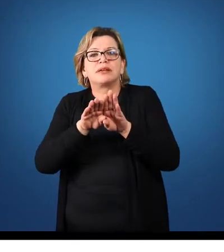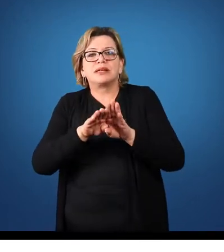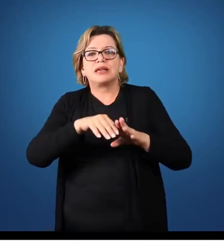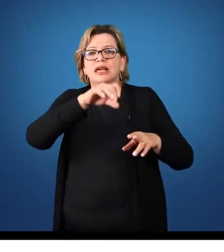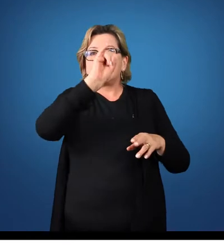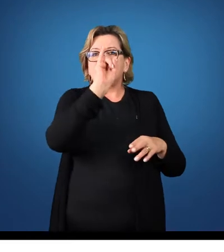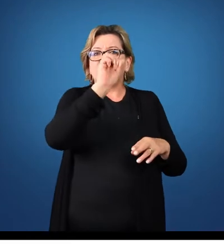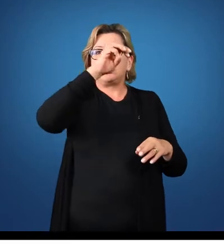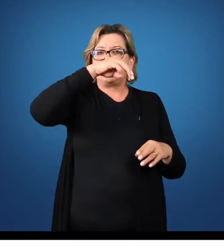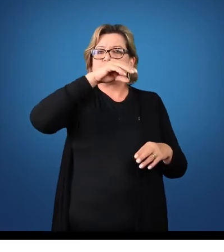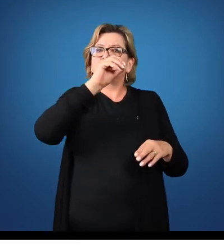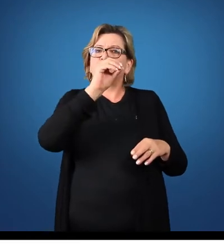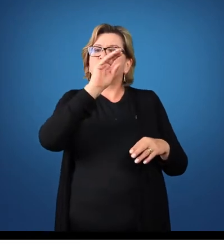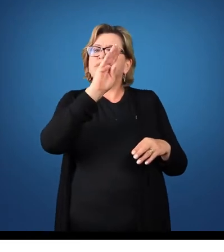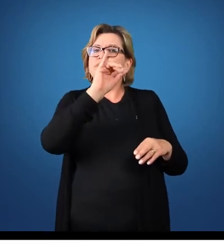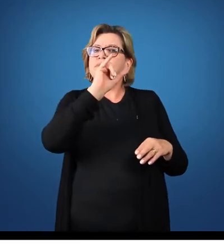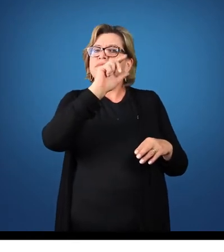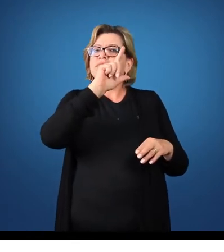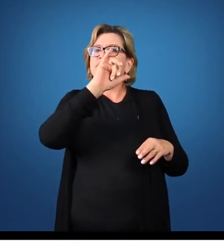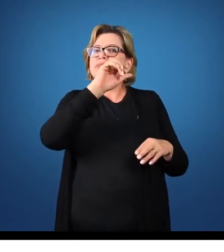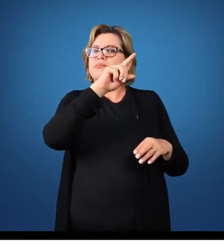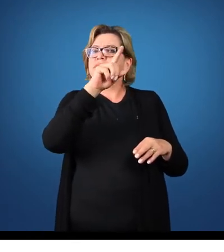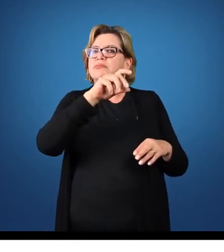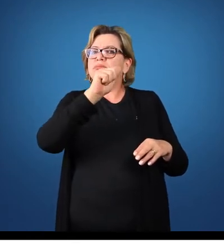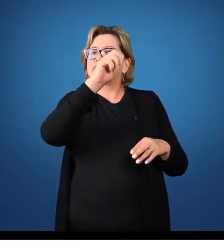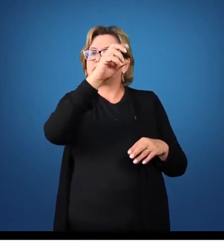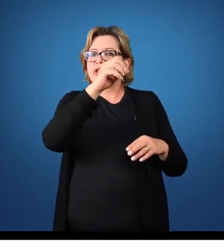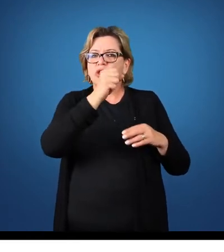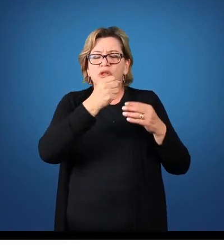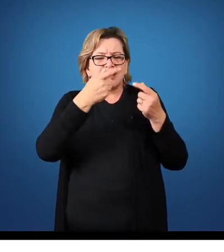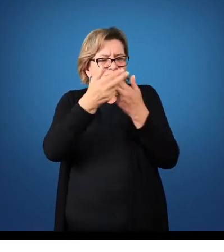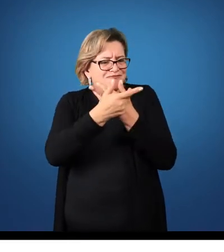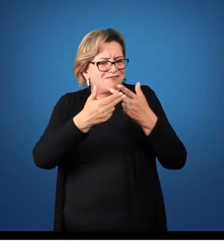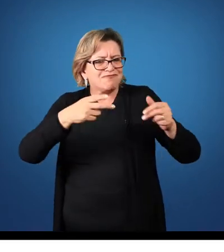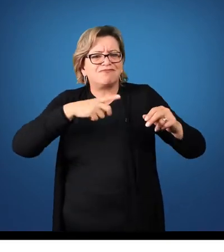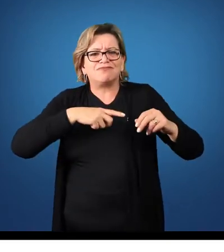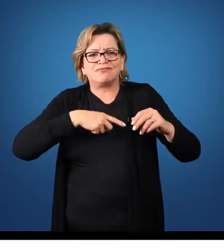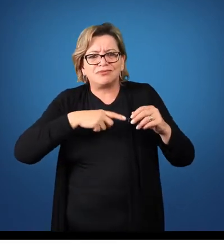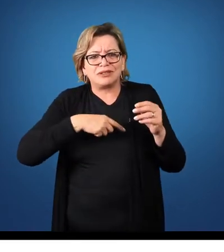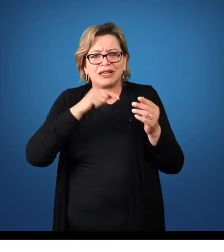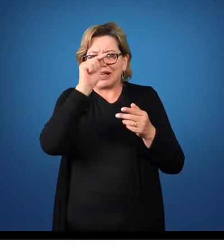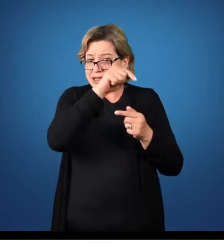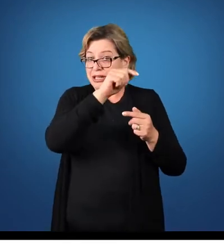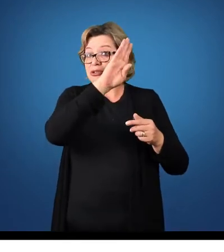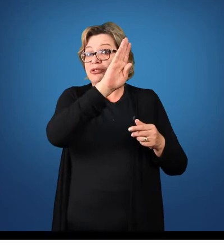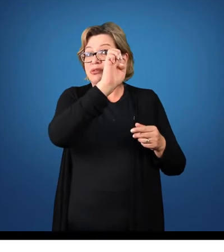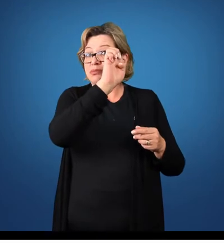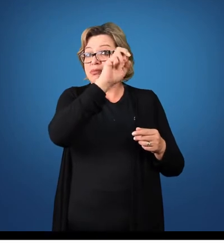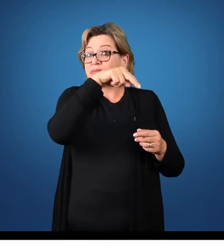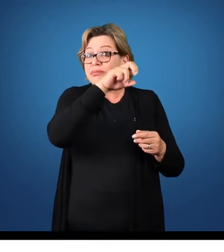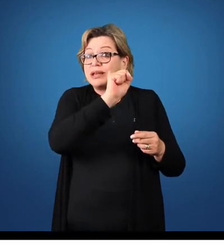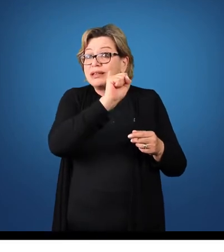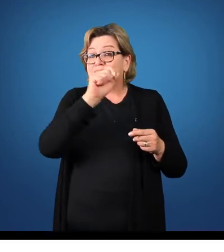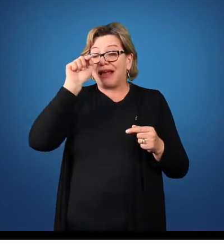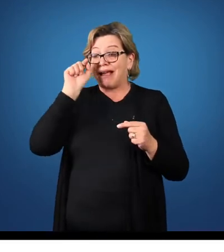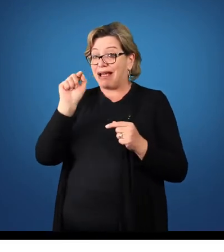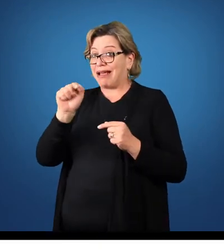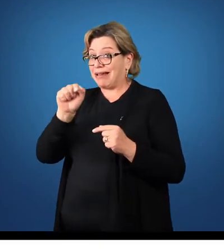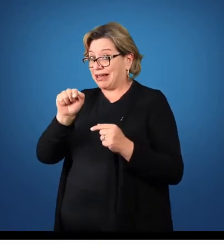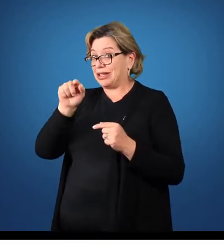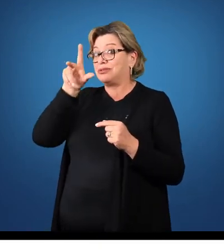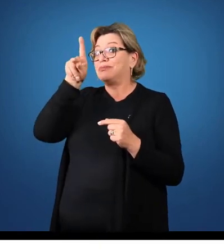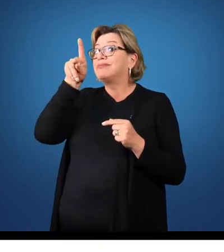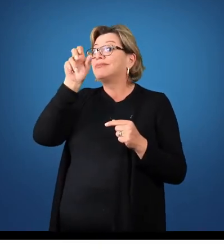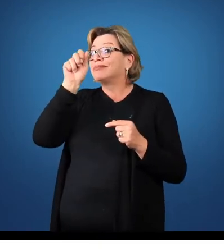estoques e outras questões que estão lá em bens e direitos. Do lado do passivo,